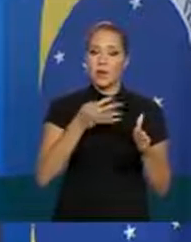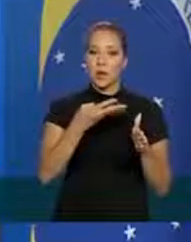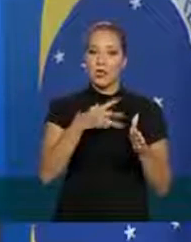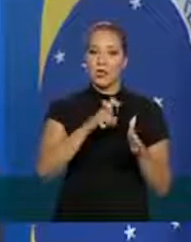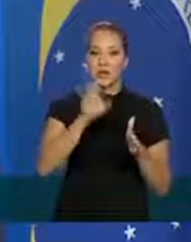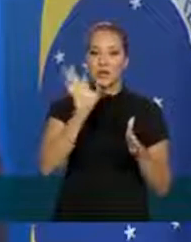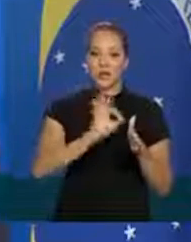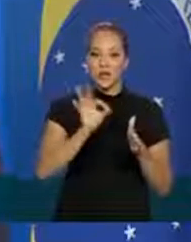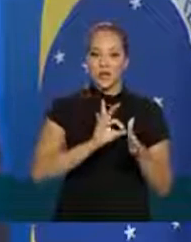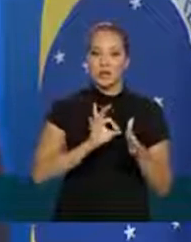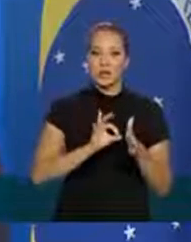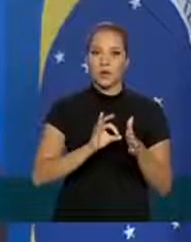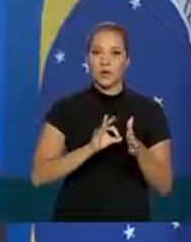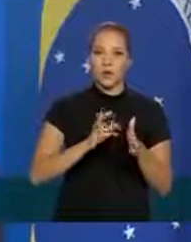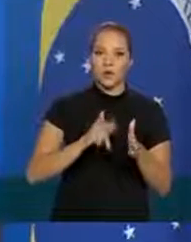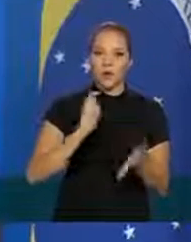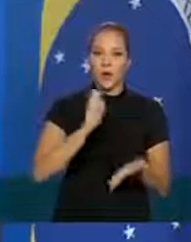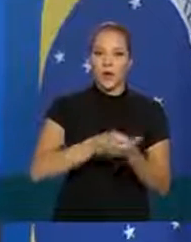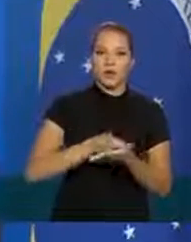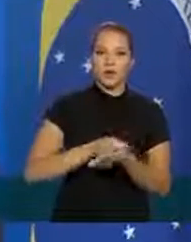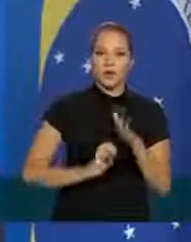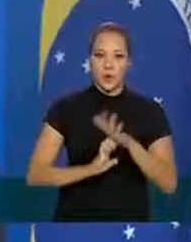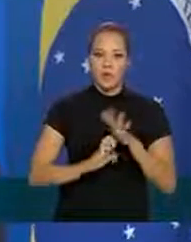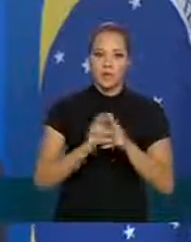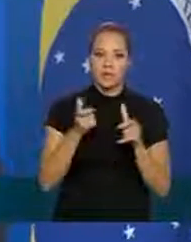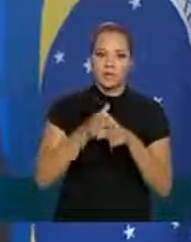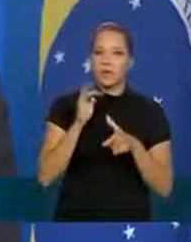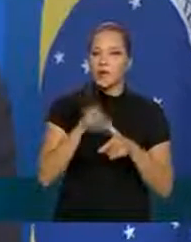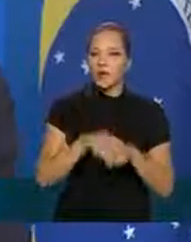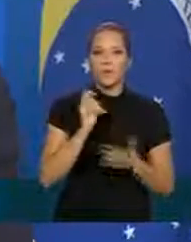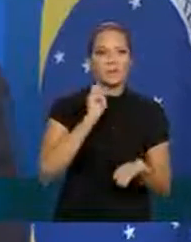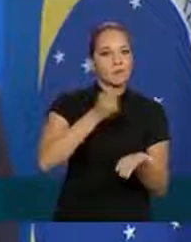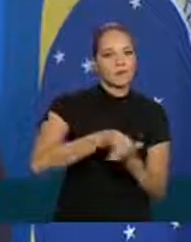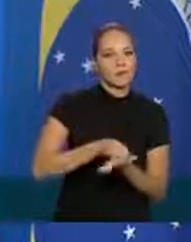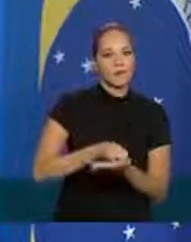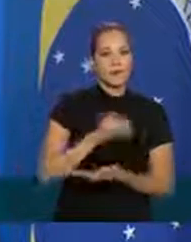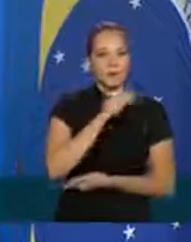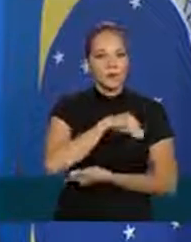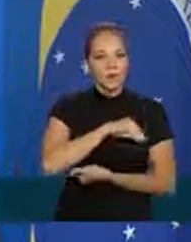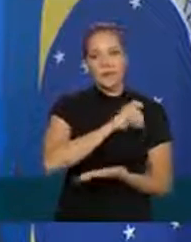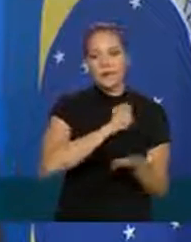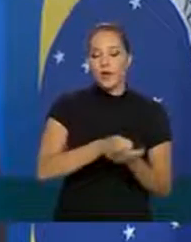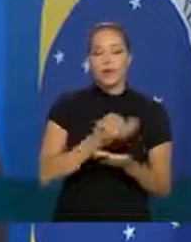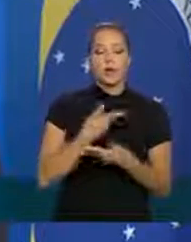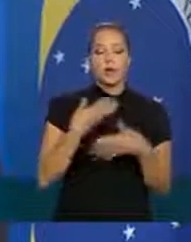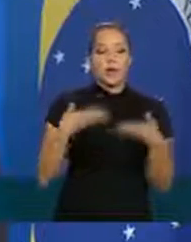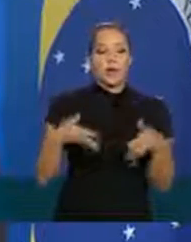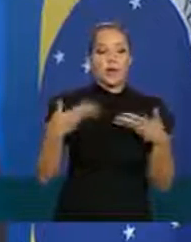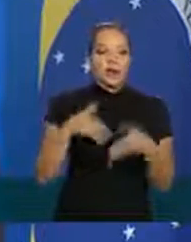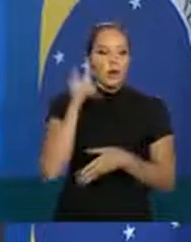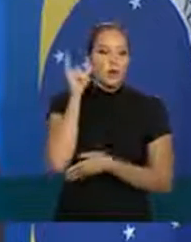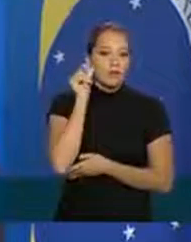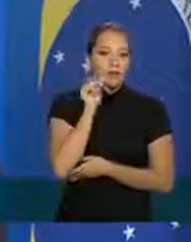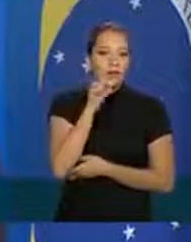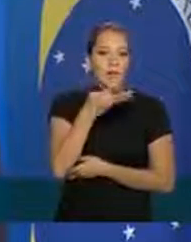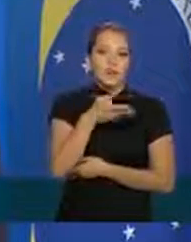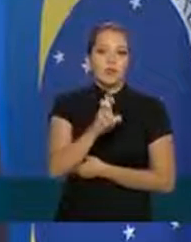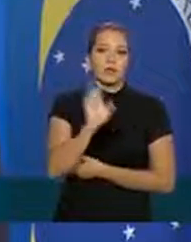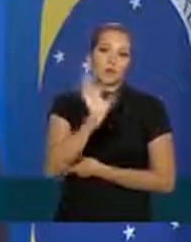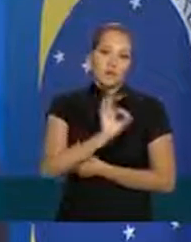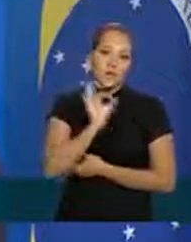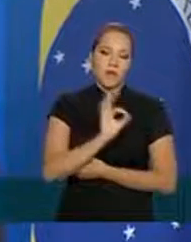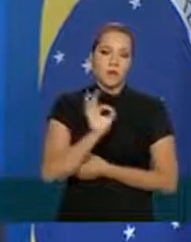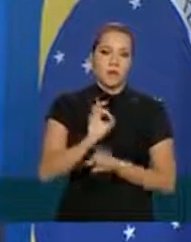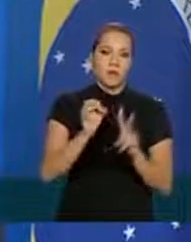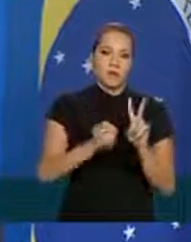% do custo de uma pequena e média empresa é folha de pagamento então nós estamos aliviando 45% dos custos por